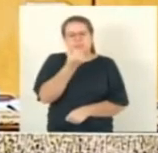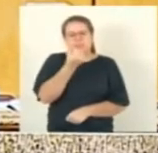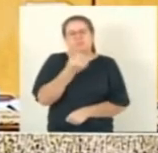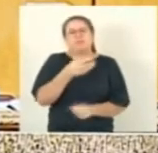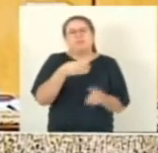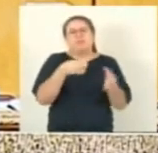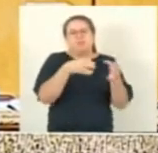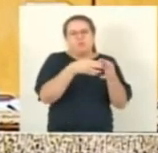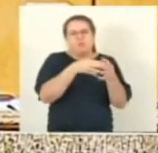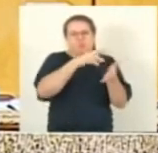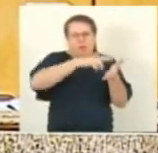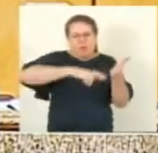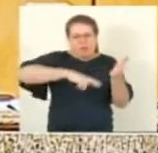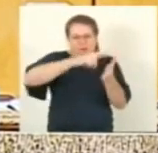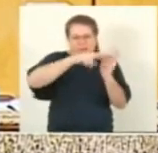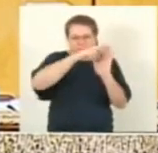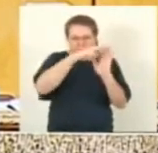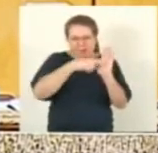interno.